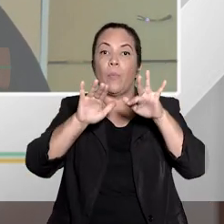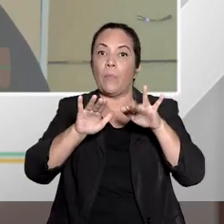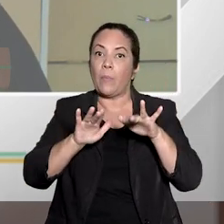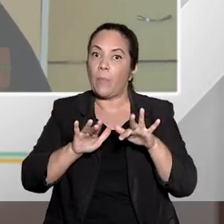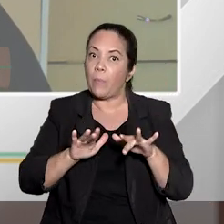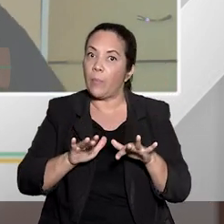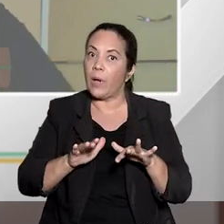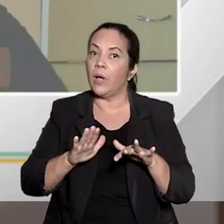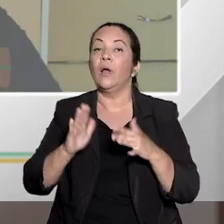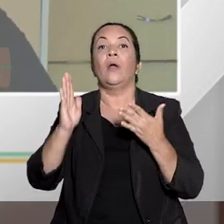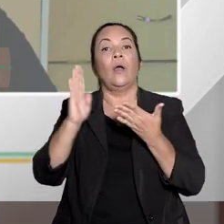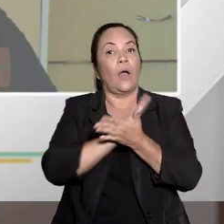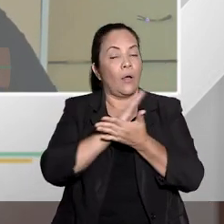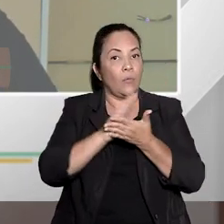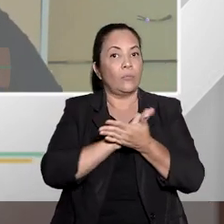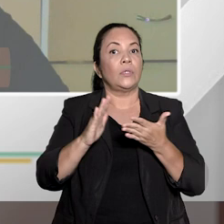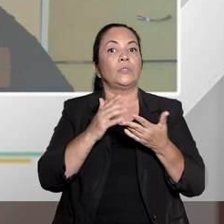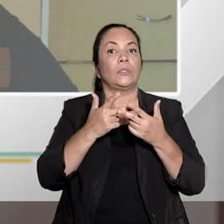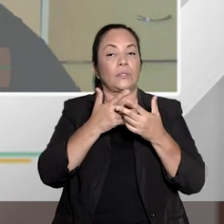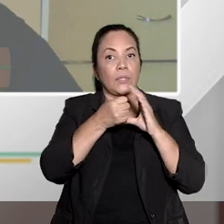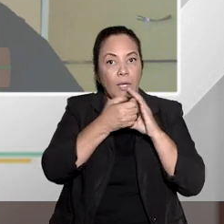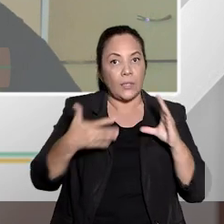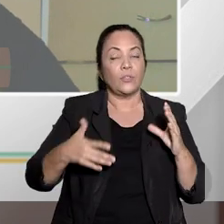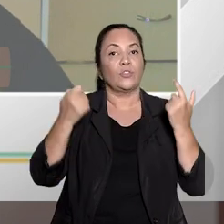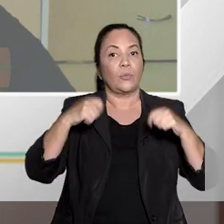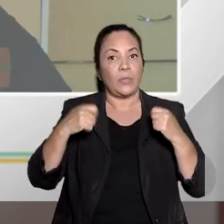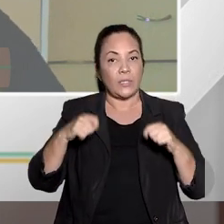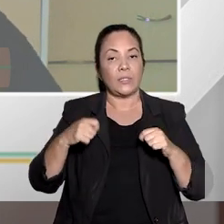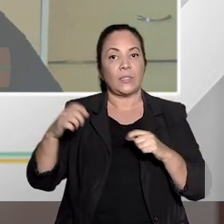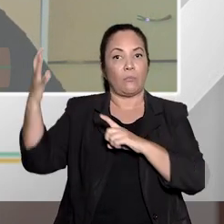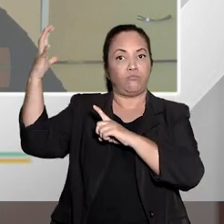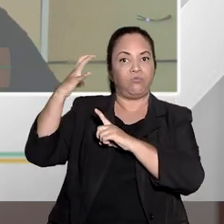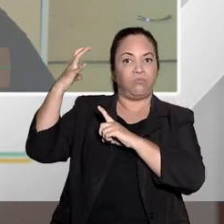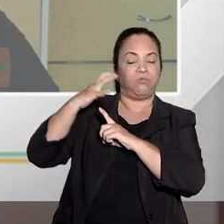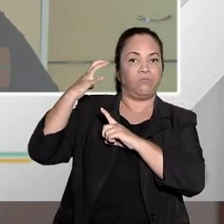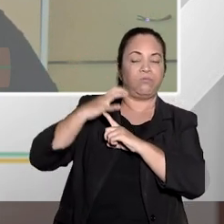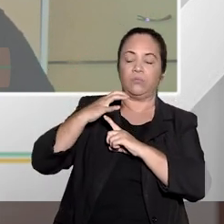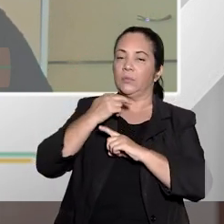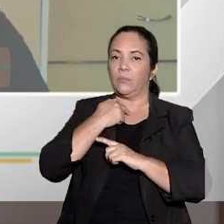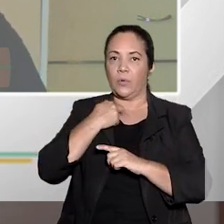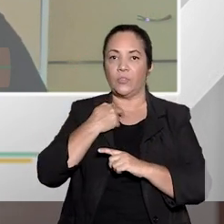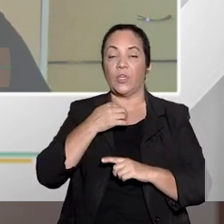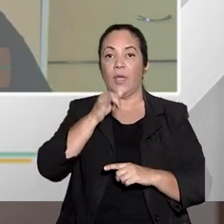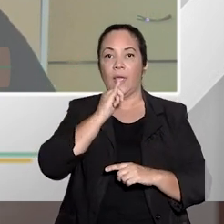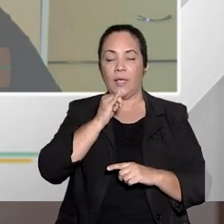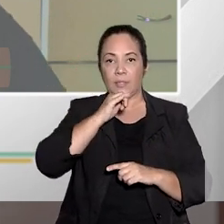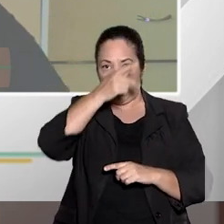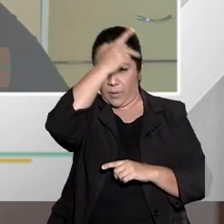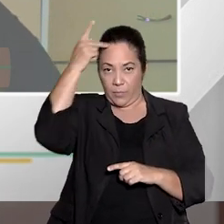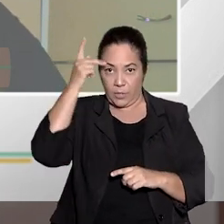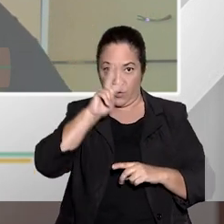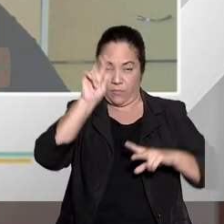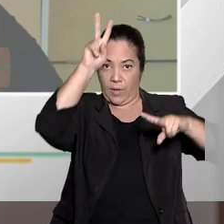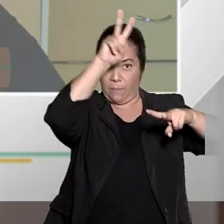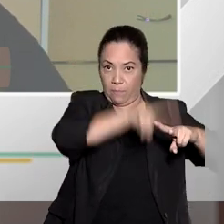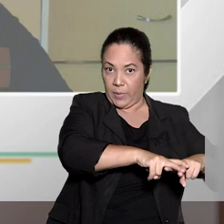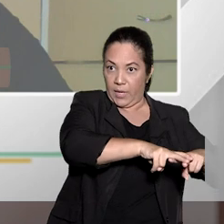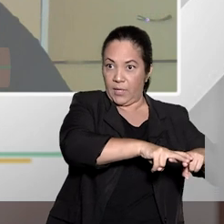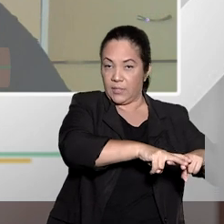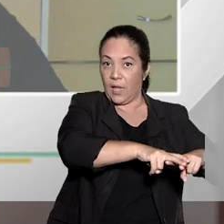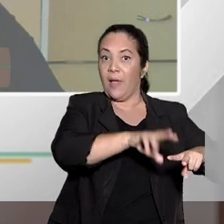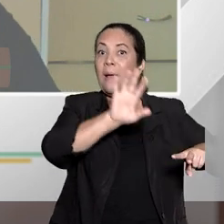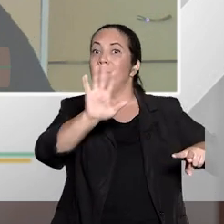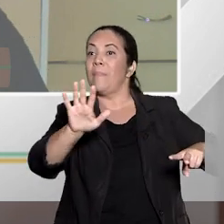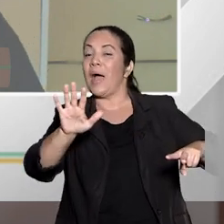situações em que nós vamos considerar a coação ilegal. Por exemplo, quando a pessoa está presa por ordem de autoridade